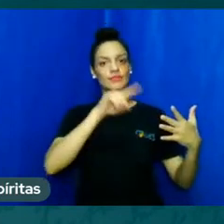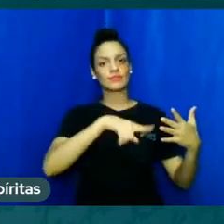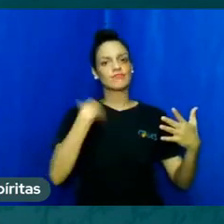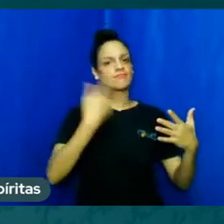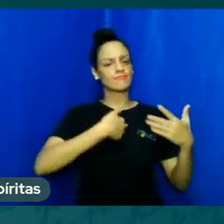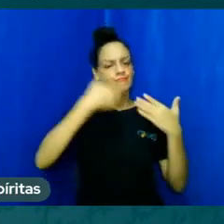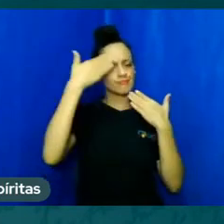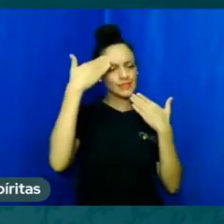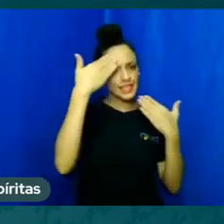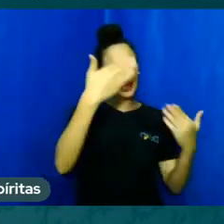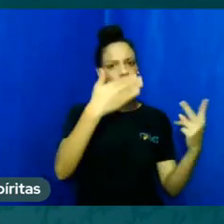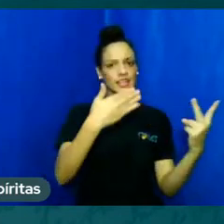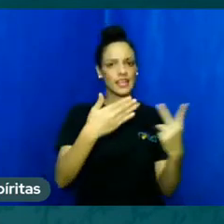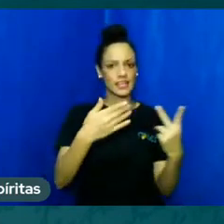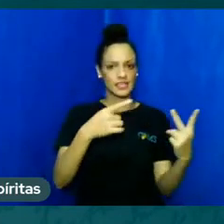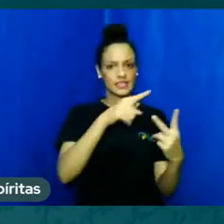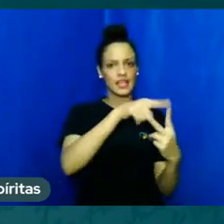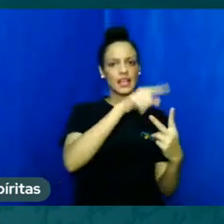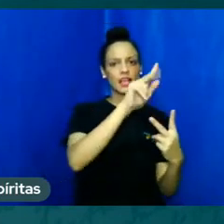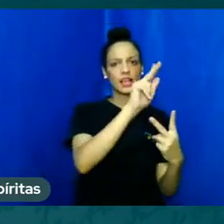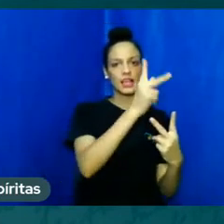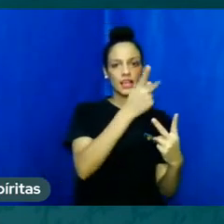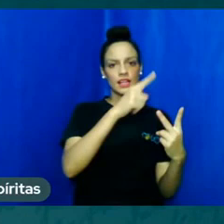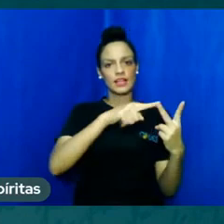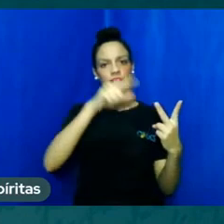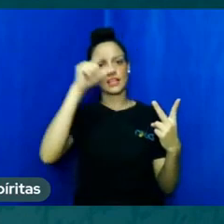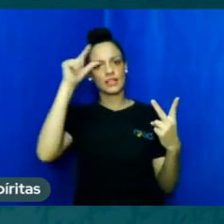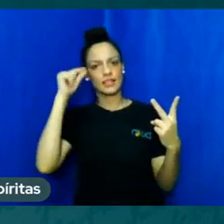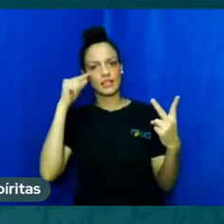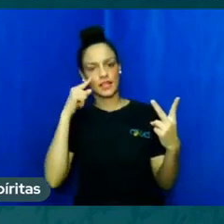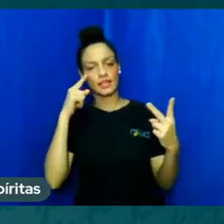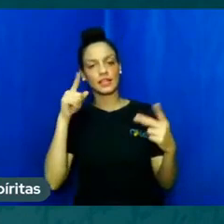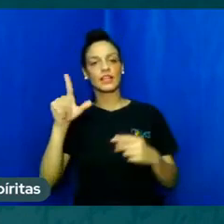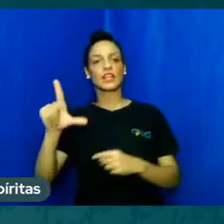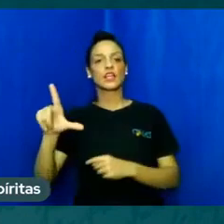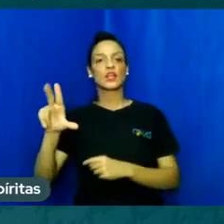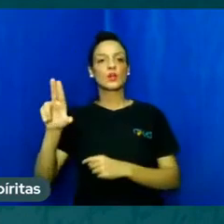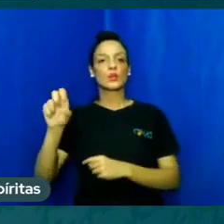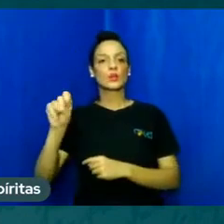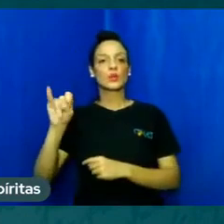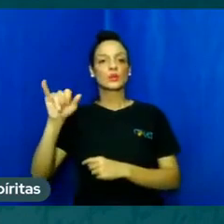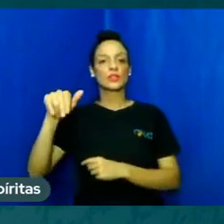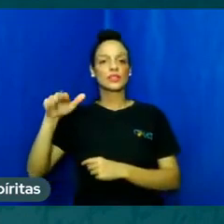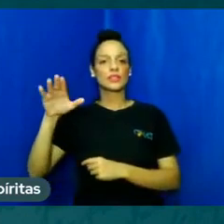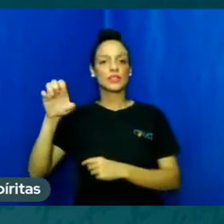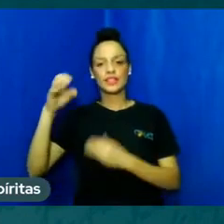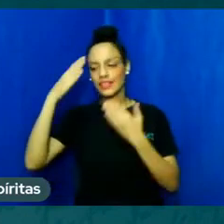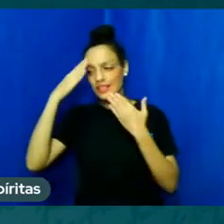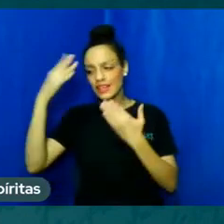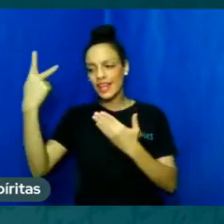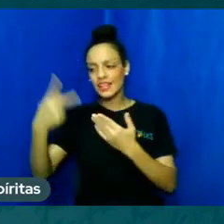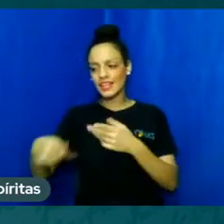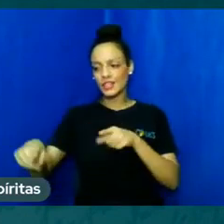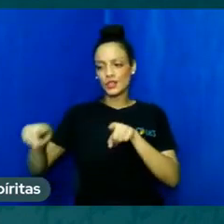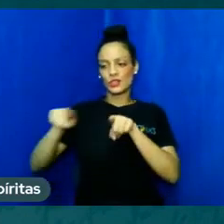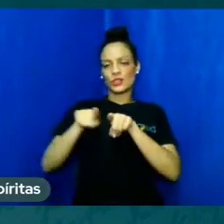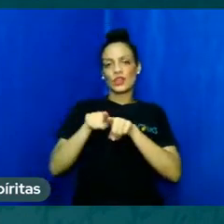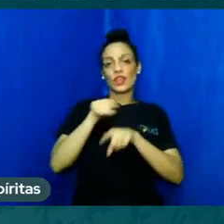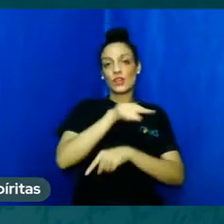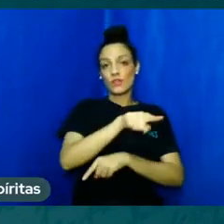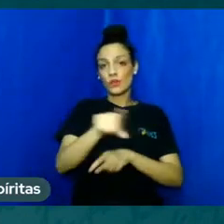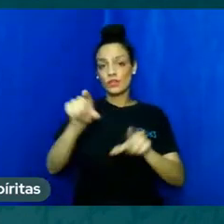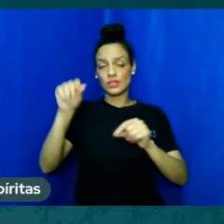agradecimento Eliane Tainan e Luziane querida muito obrigado pela parceria e a você que está em casa